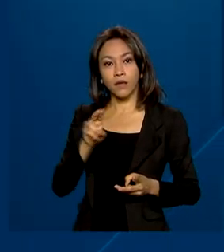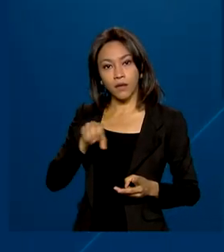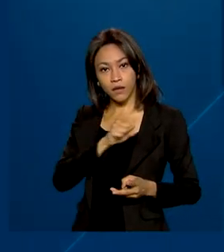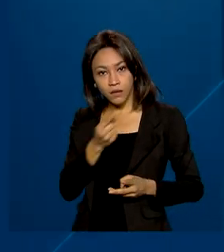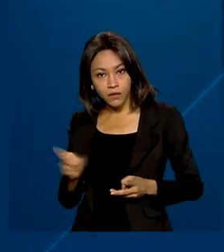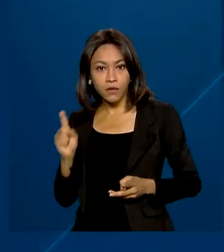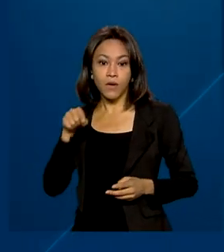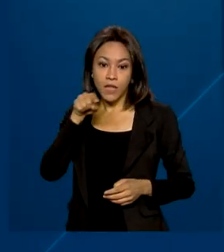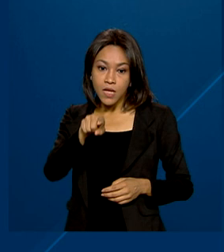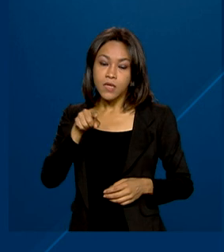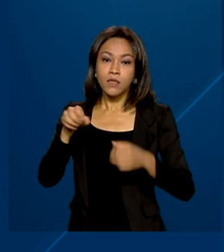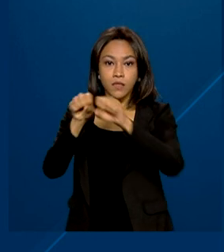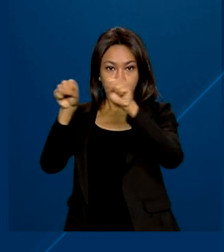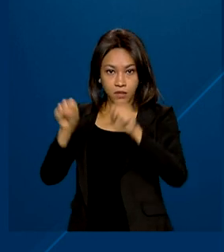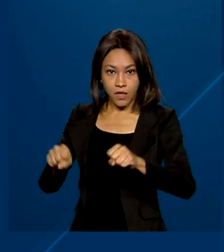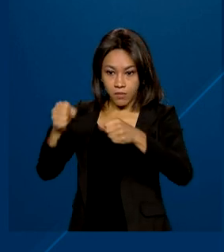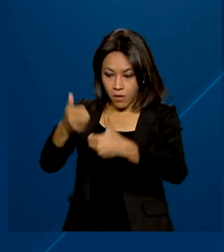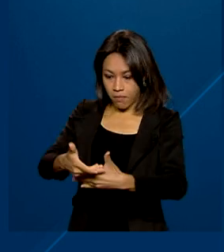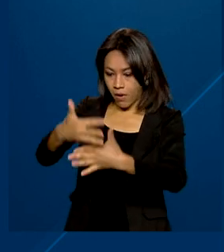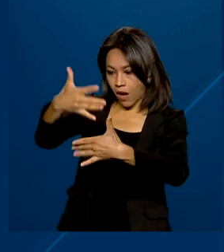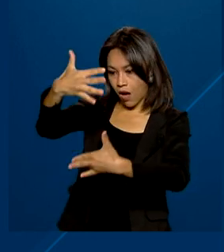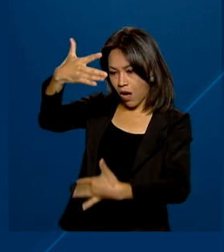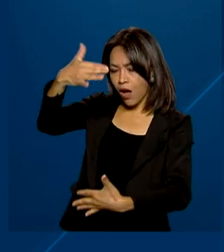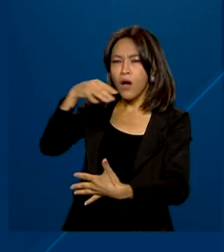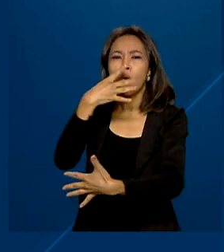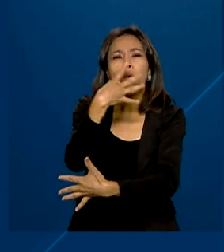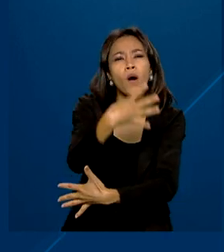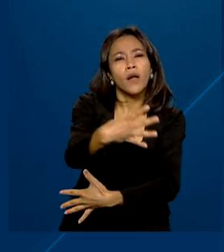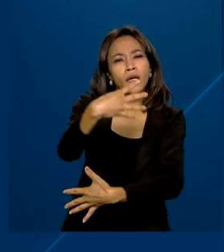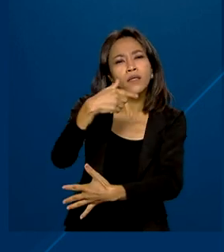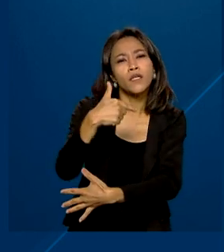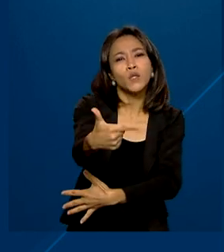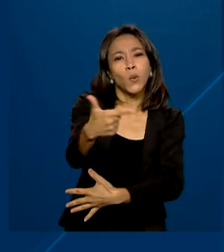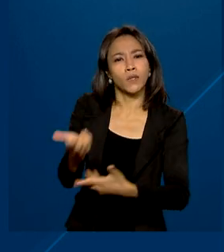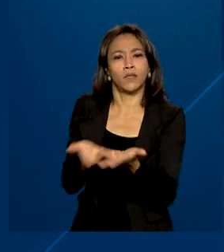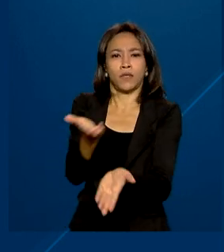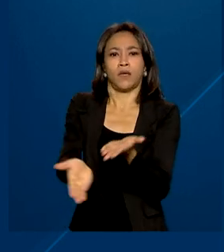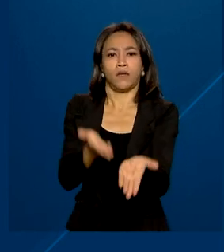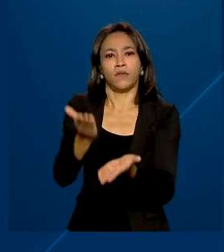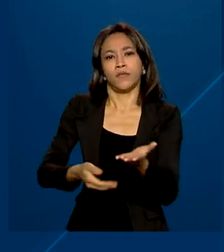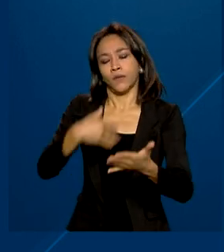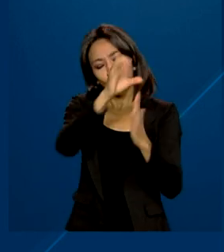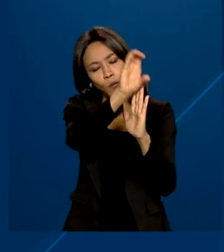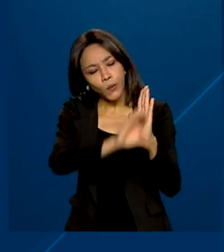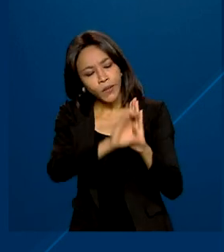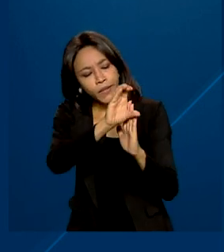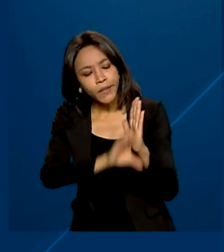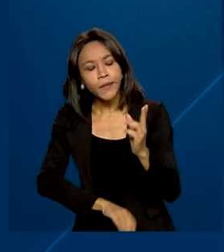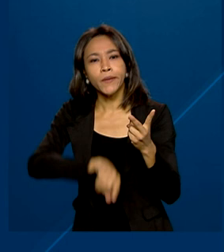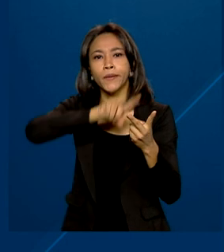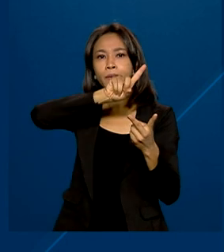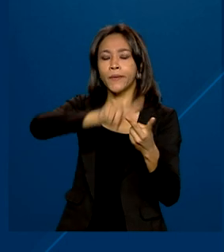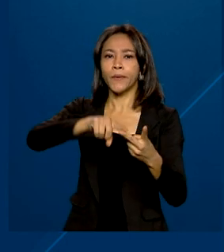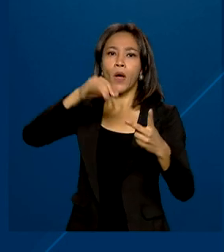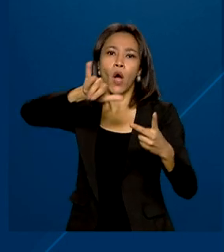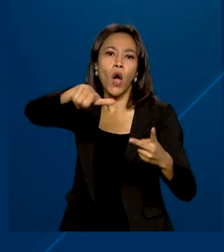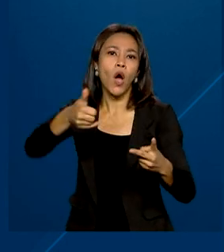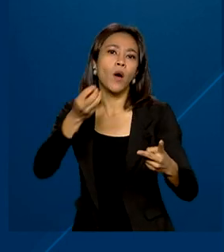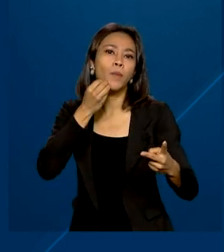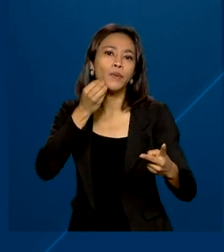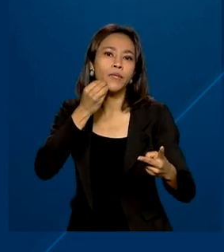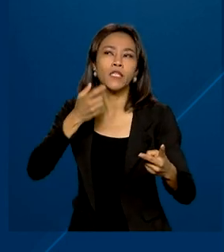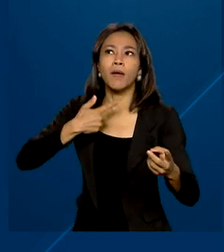do sistema, é possível acessar 42 serviços, como cadastro de currículo, oportunidades abertas para